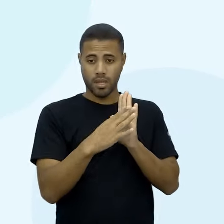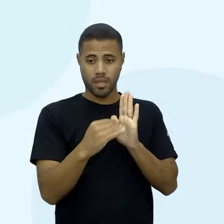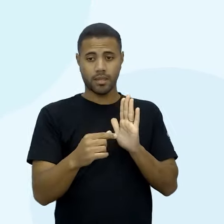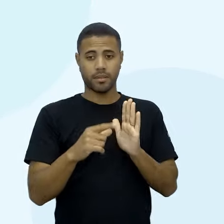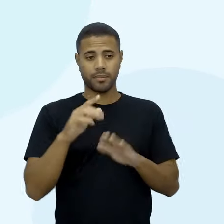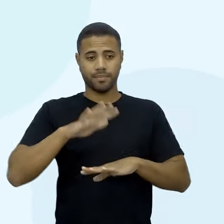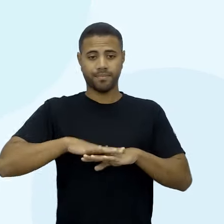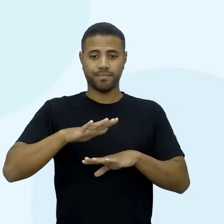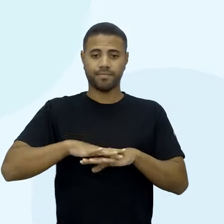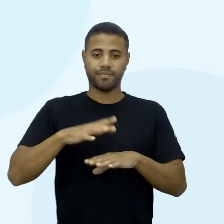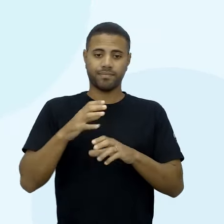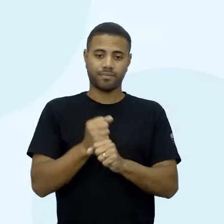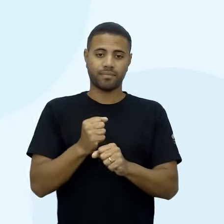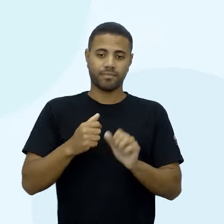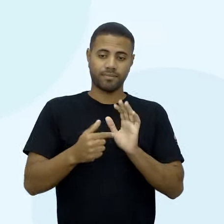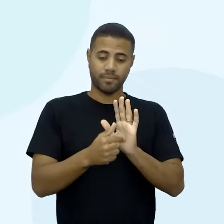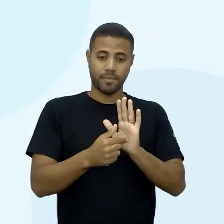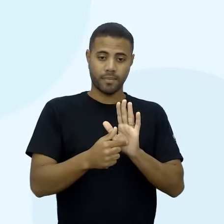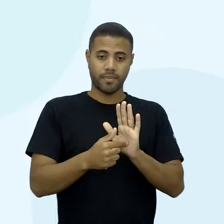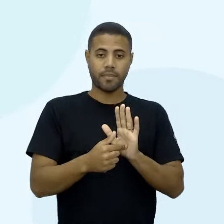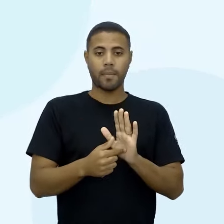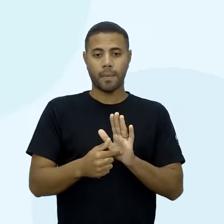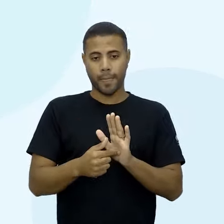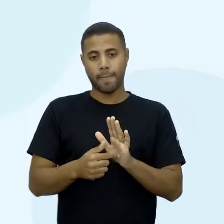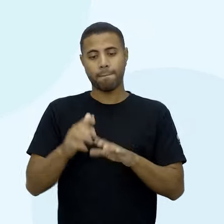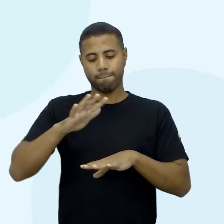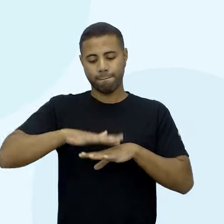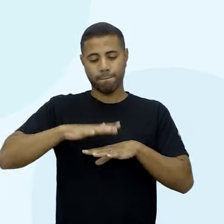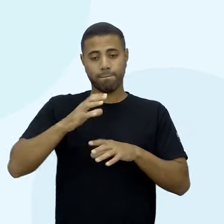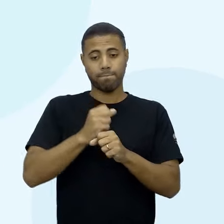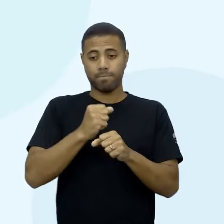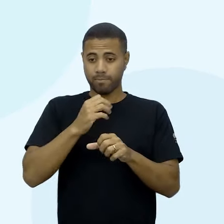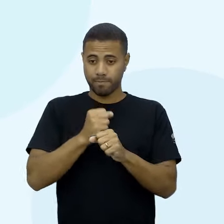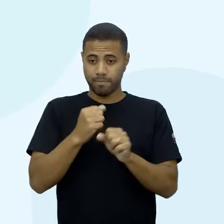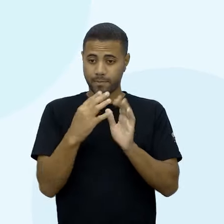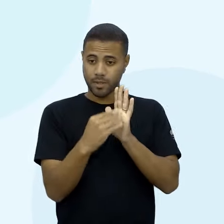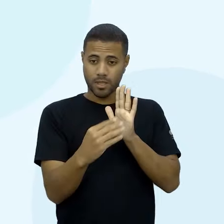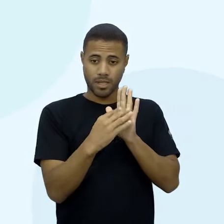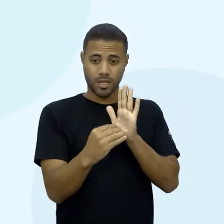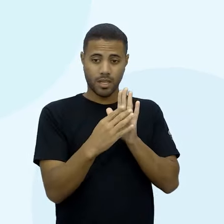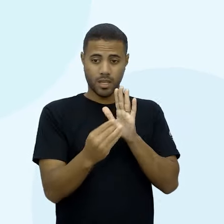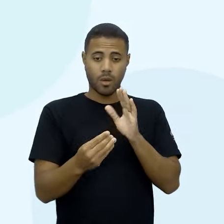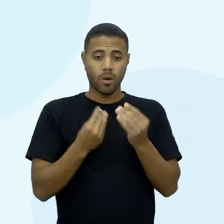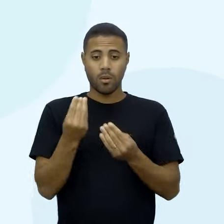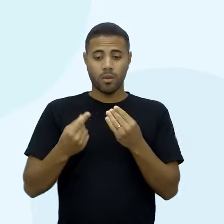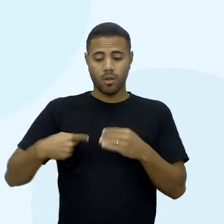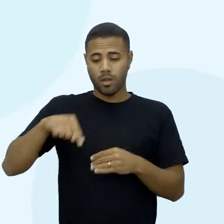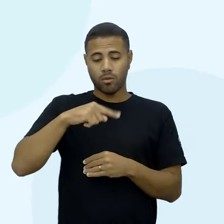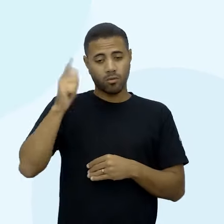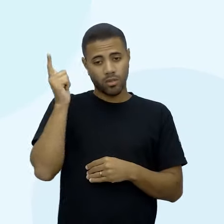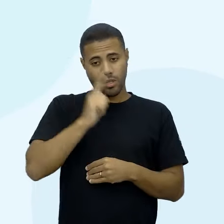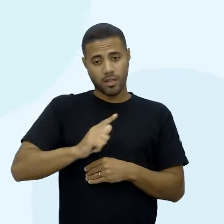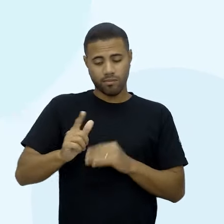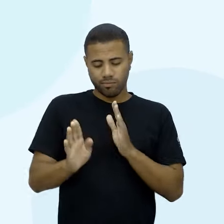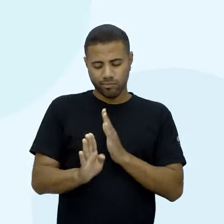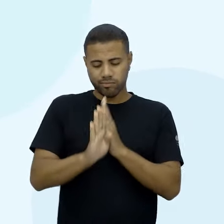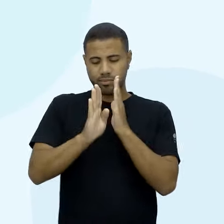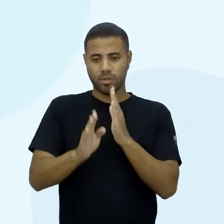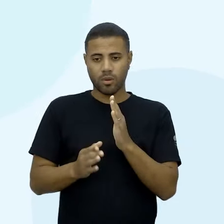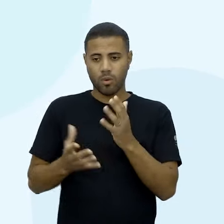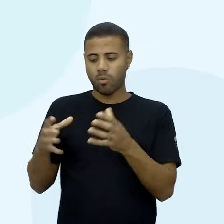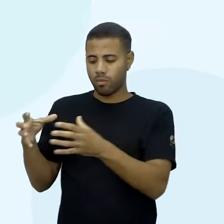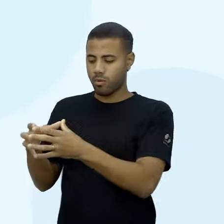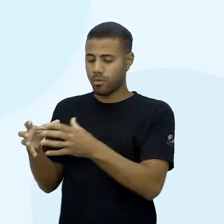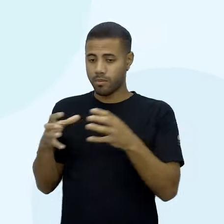expressão algébrica, tá ok? Então, um modelo matemático que faz com que a gente encontre o tamanho